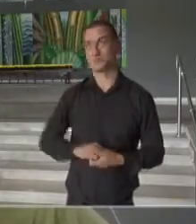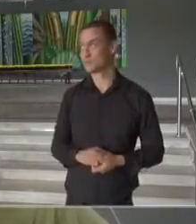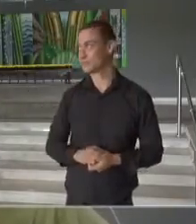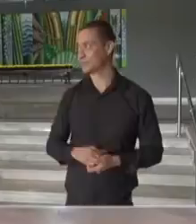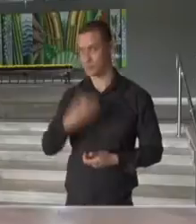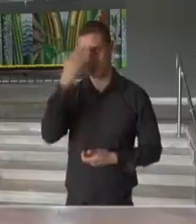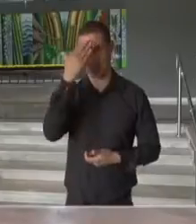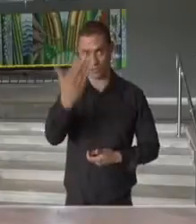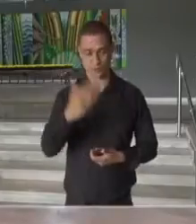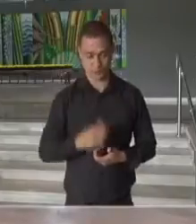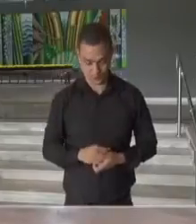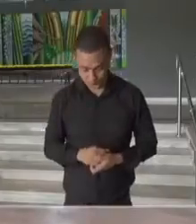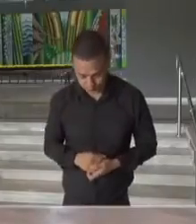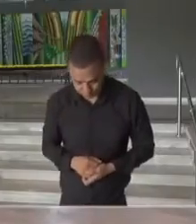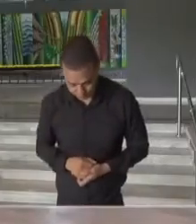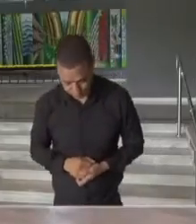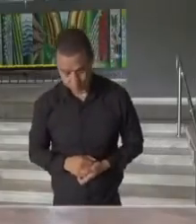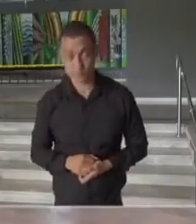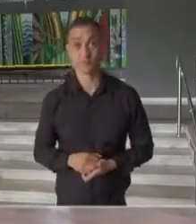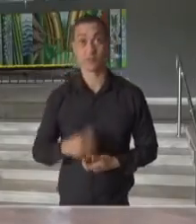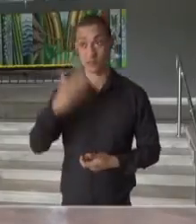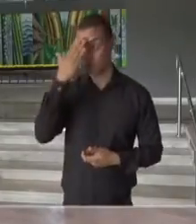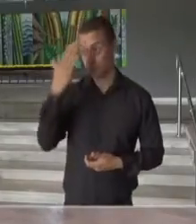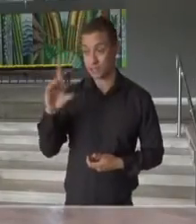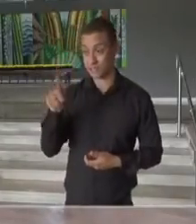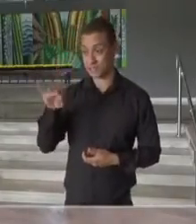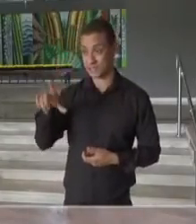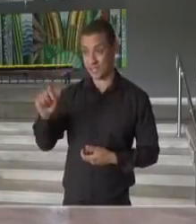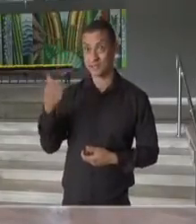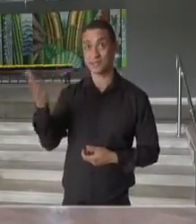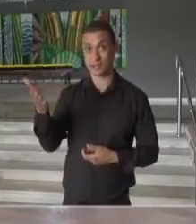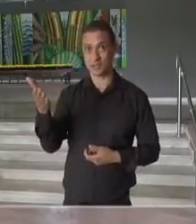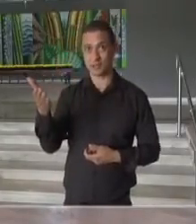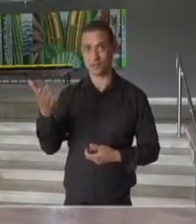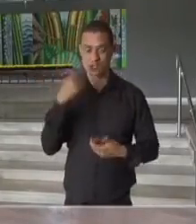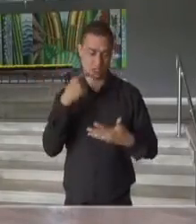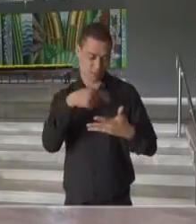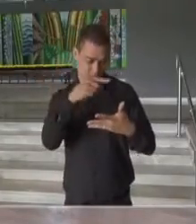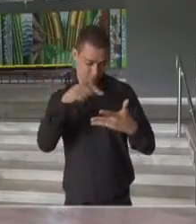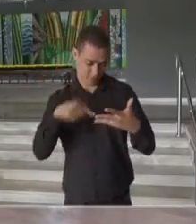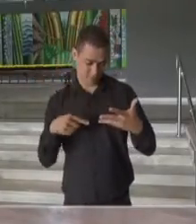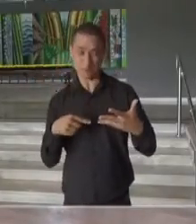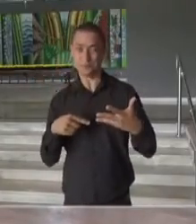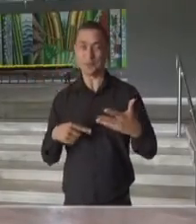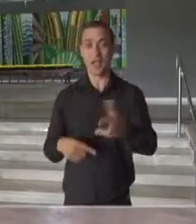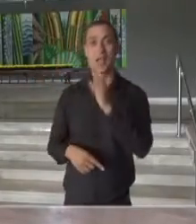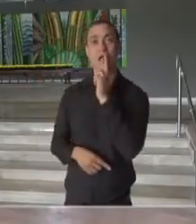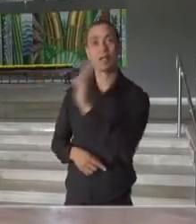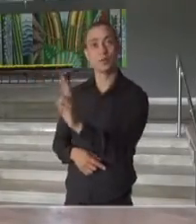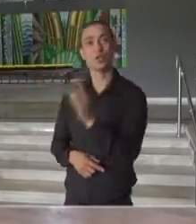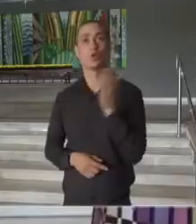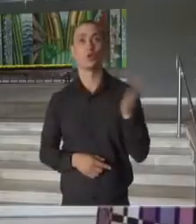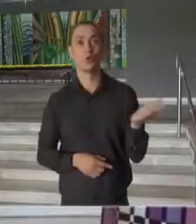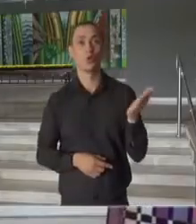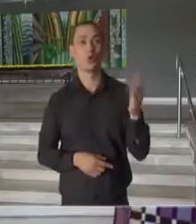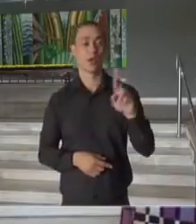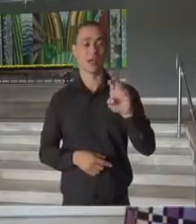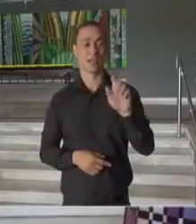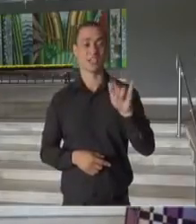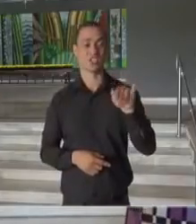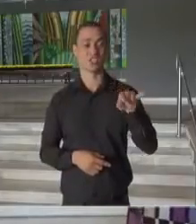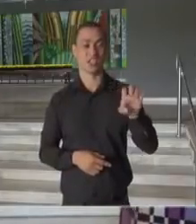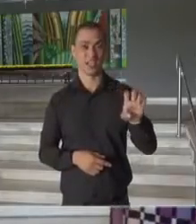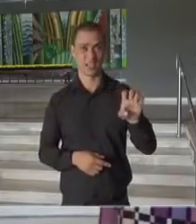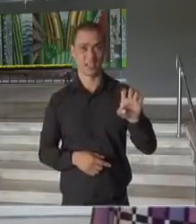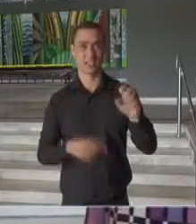Obrigada. Obrigado, Daniela. Bom, depois do seu correio eletrônico vamos às respostas com a Regiane de Paula